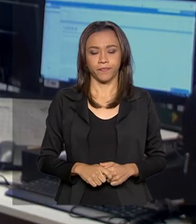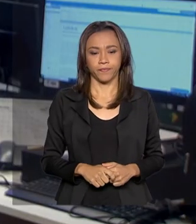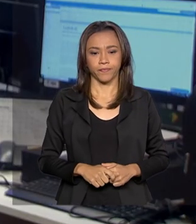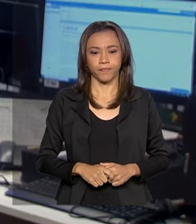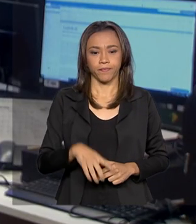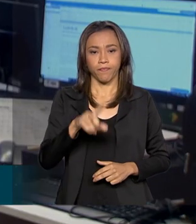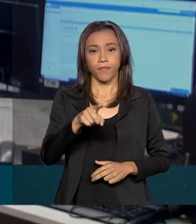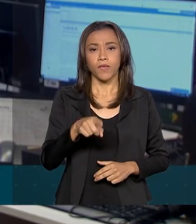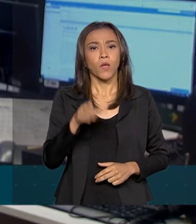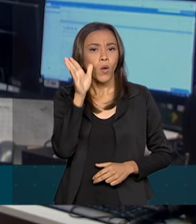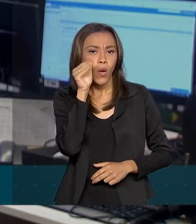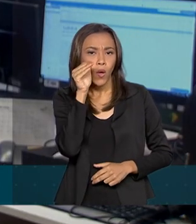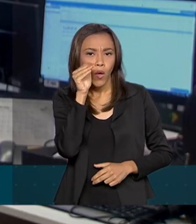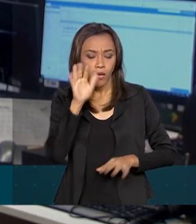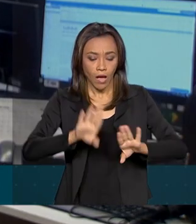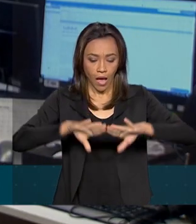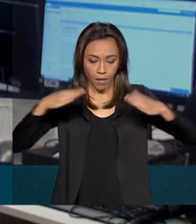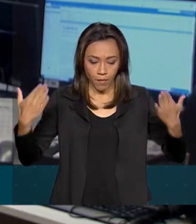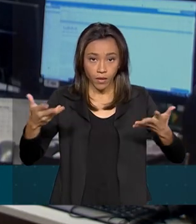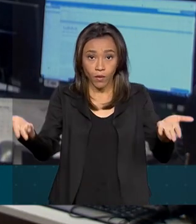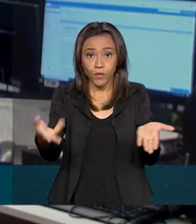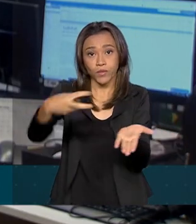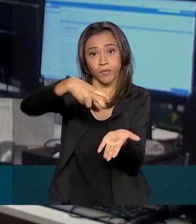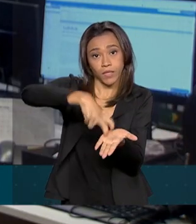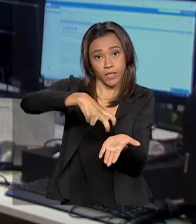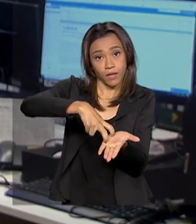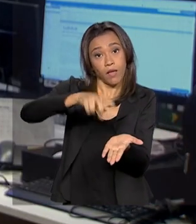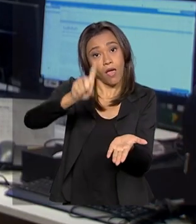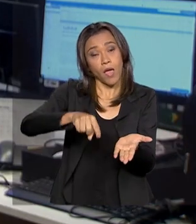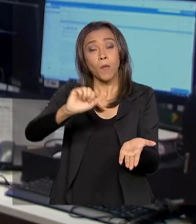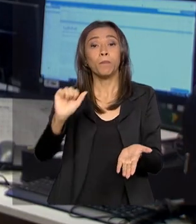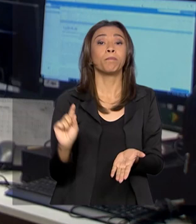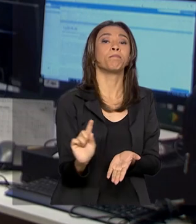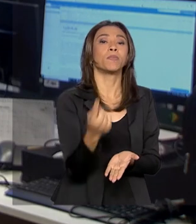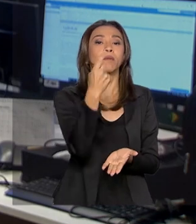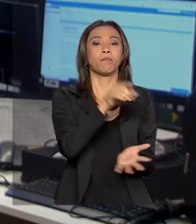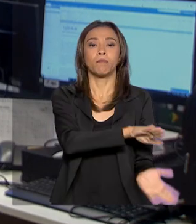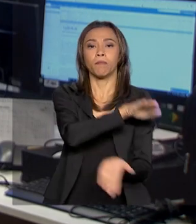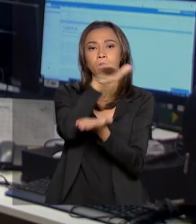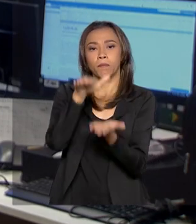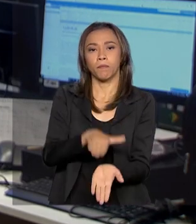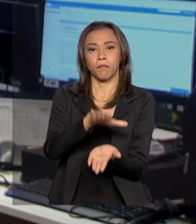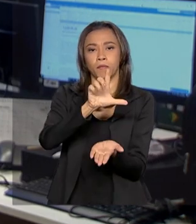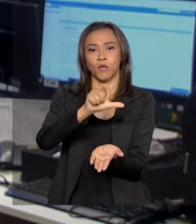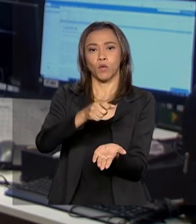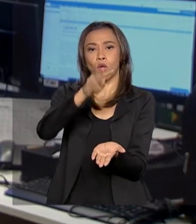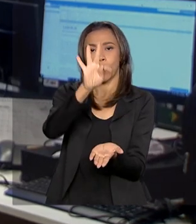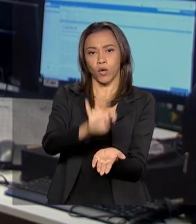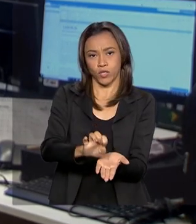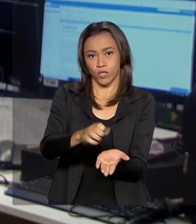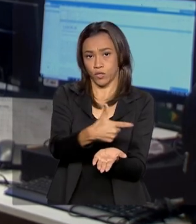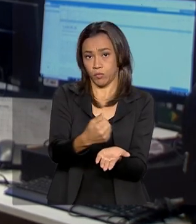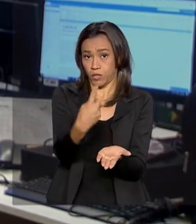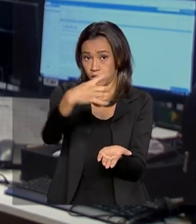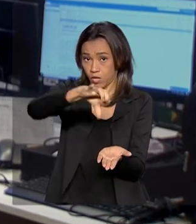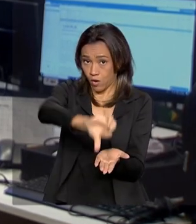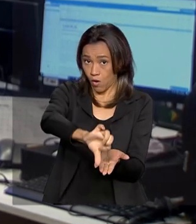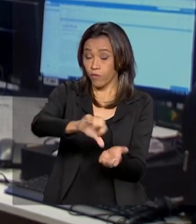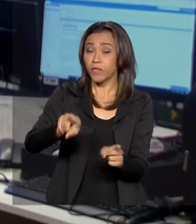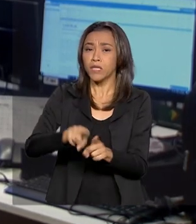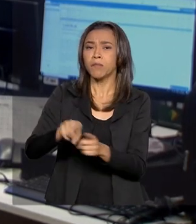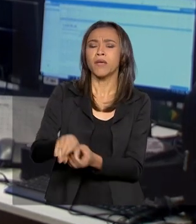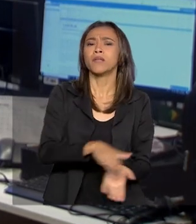A consulta foi aberta hoje e pela manhã. É para o primeiro lote residual do Imposto de Renda 2019 e também de